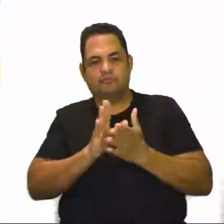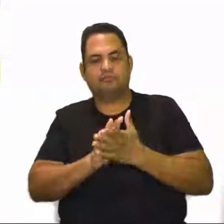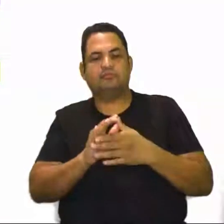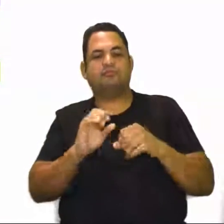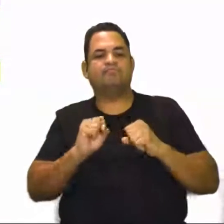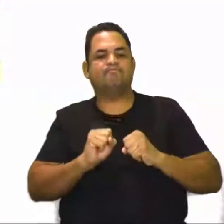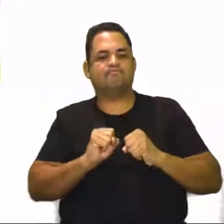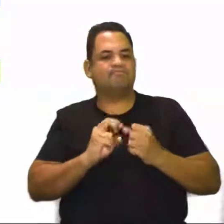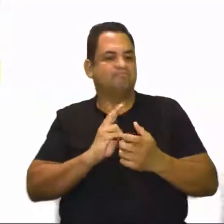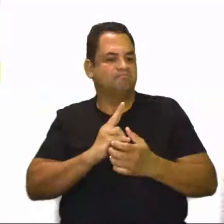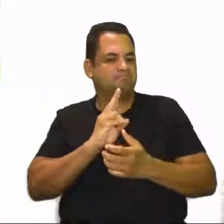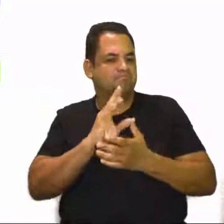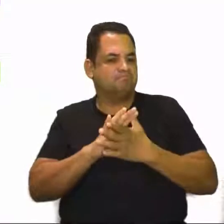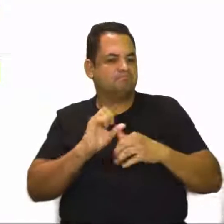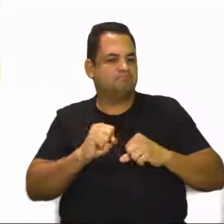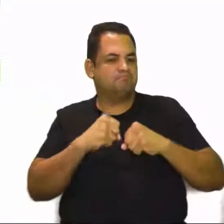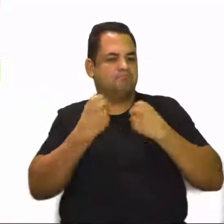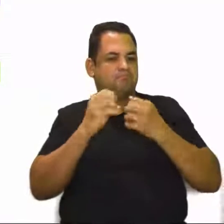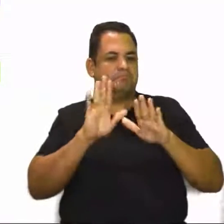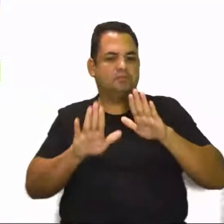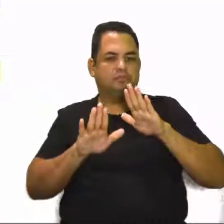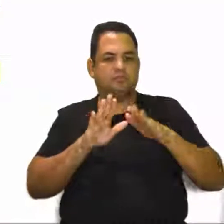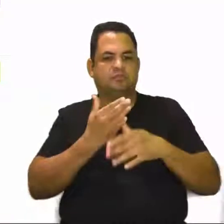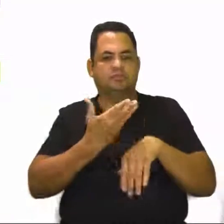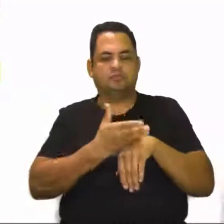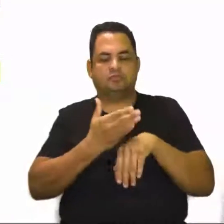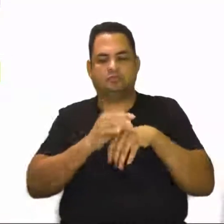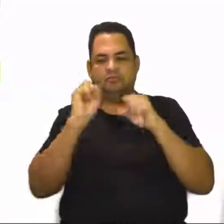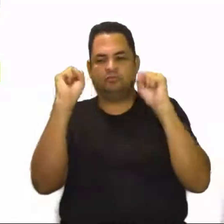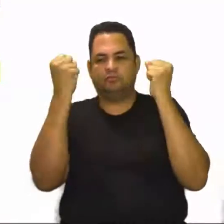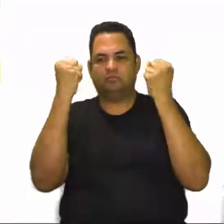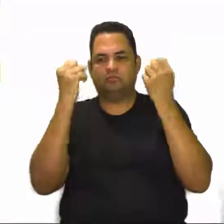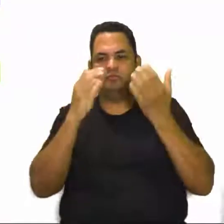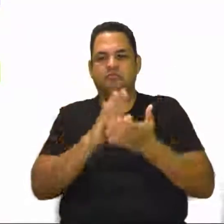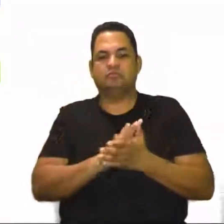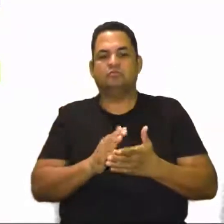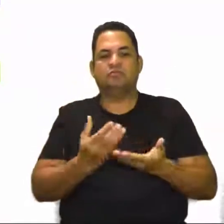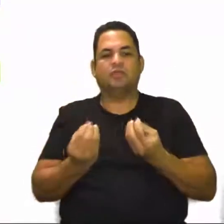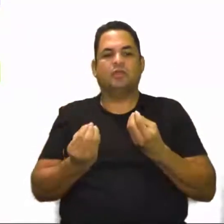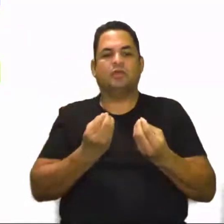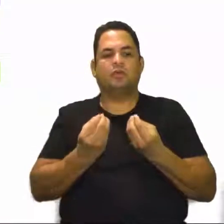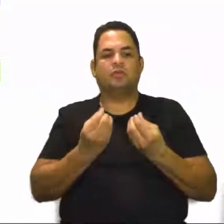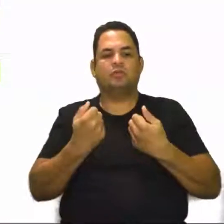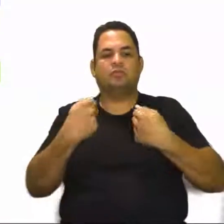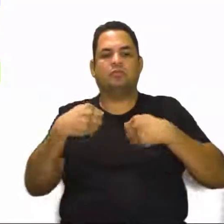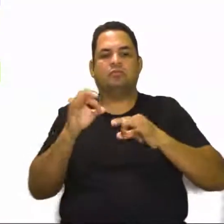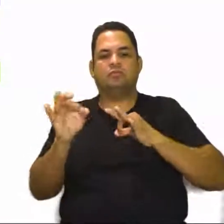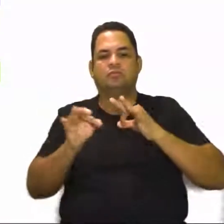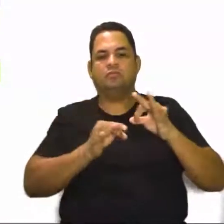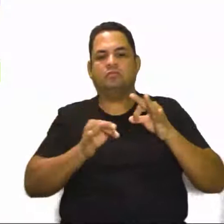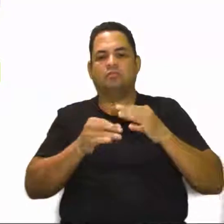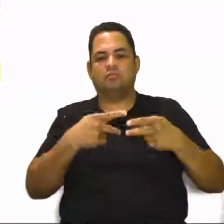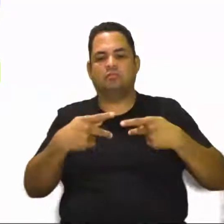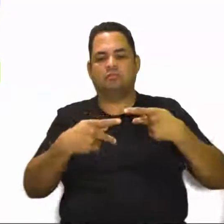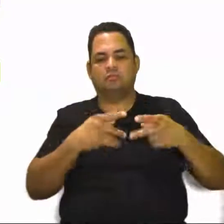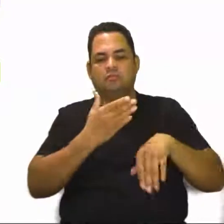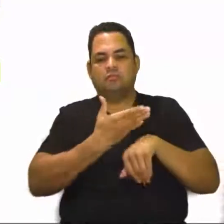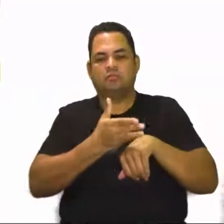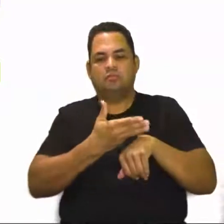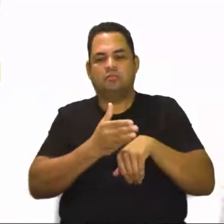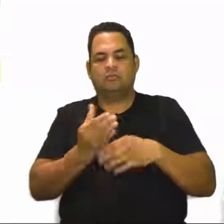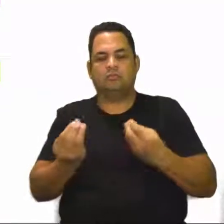esforço, os cuidados com a prática da atividade física, como que nós podemos organizar os programas de